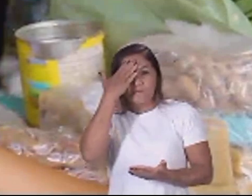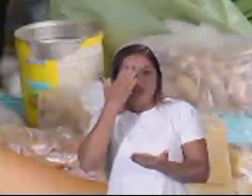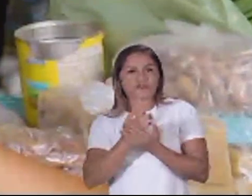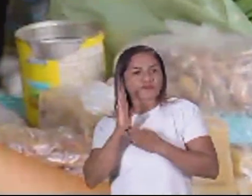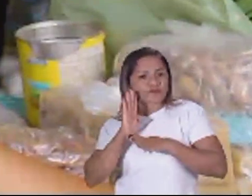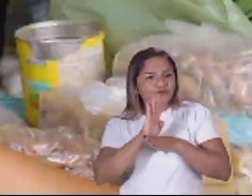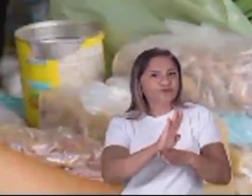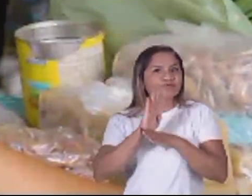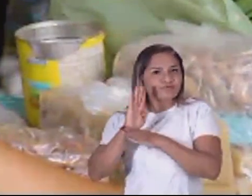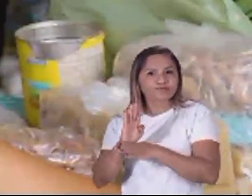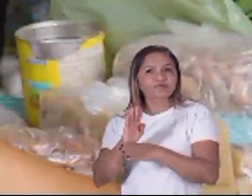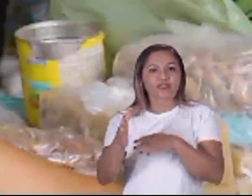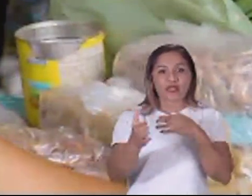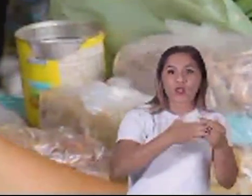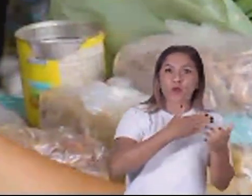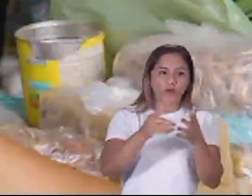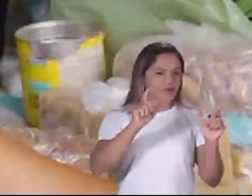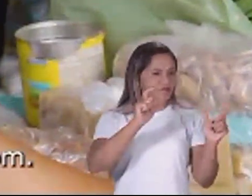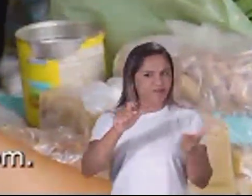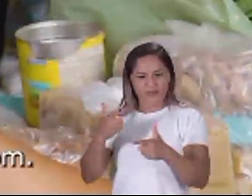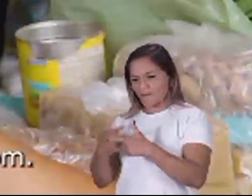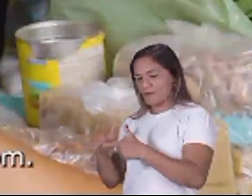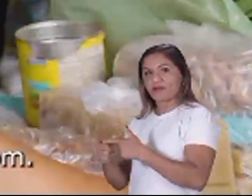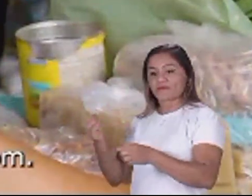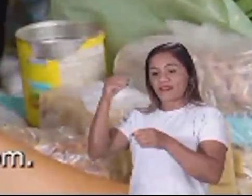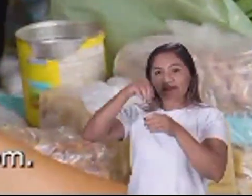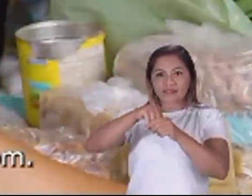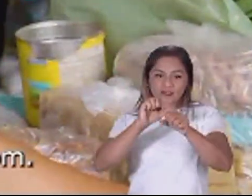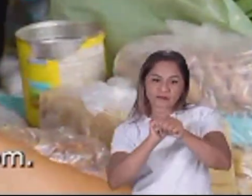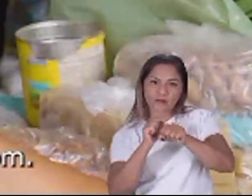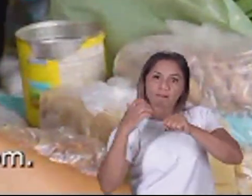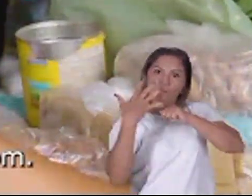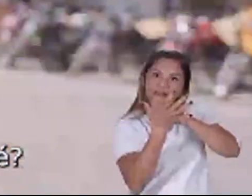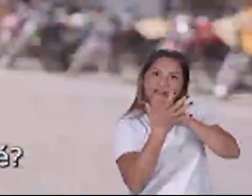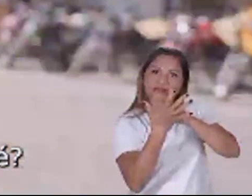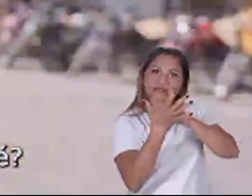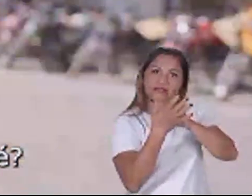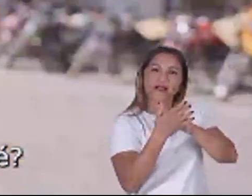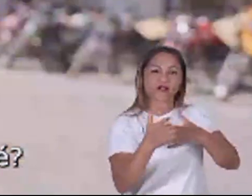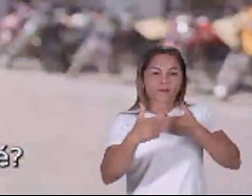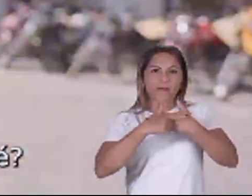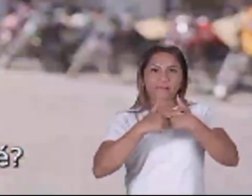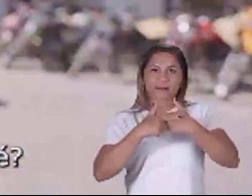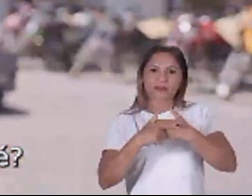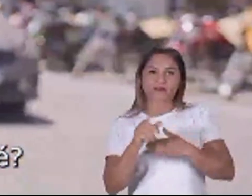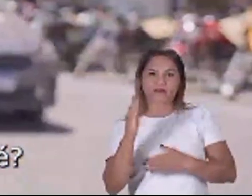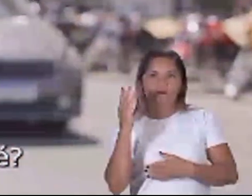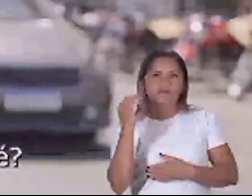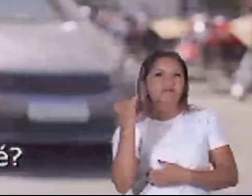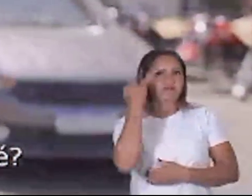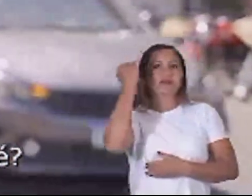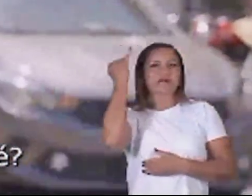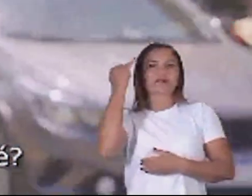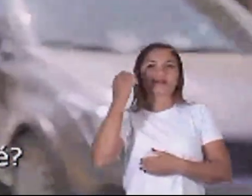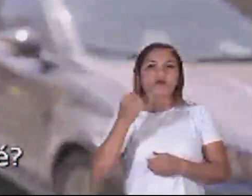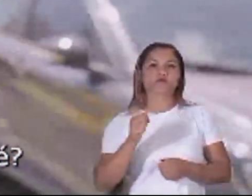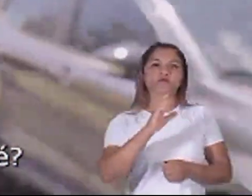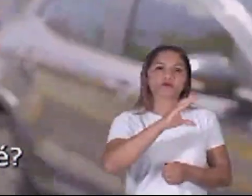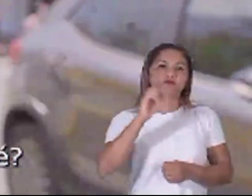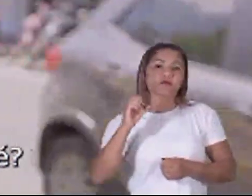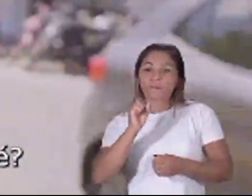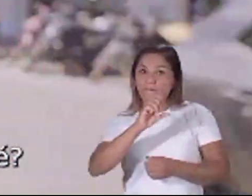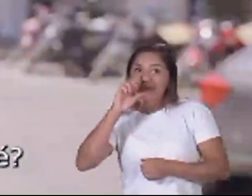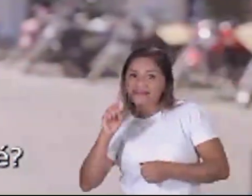comecinho vem comprar aí não paga passar de ida nem volta é bom né vai dar até para a gente comprar mais algum alimento